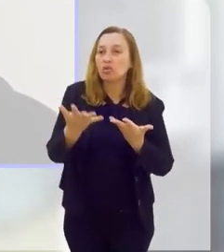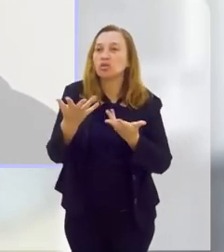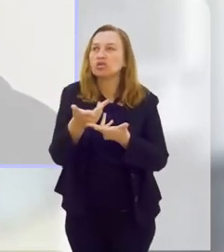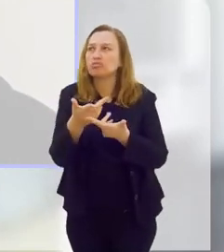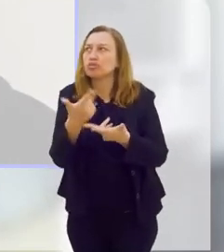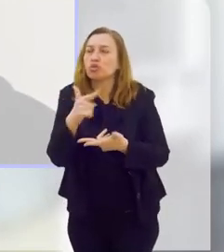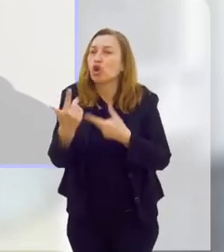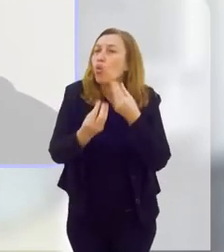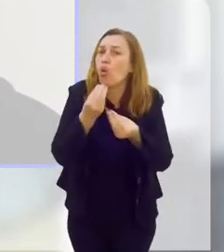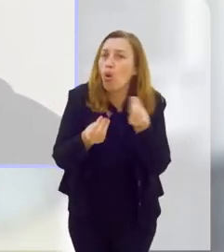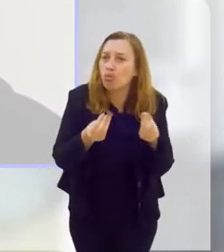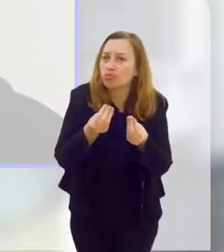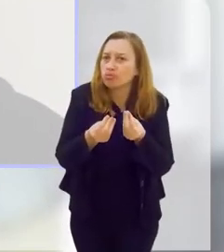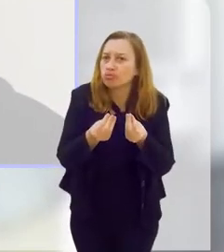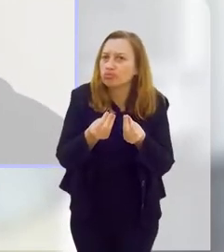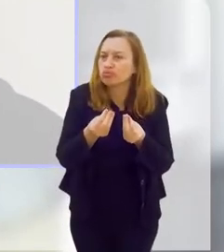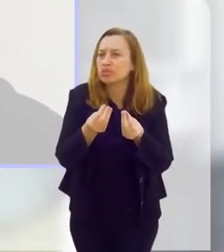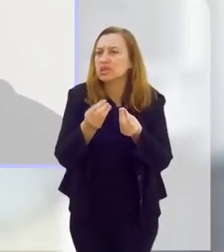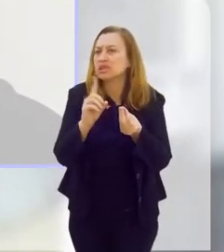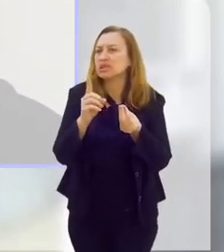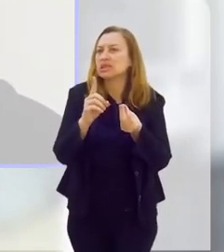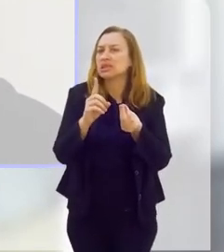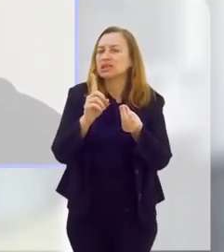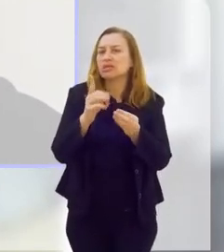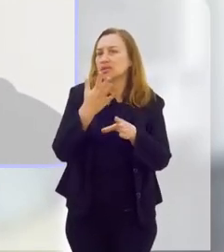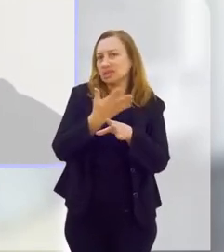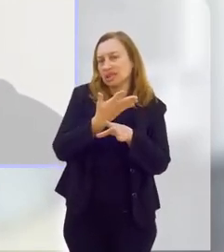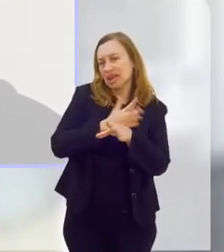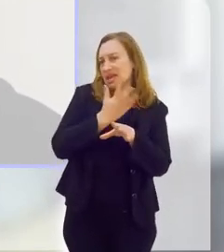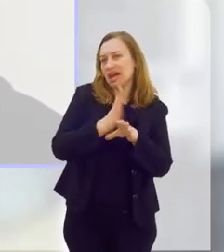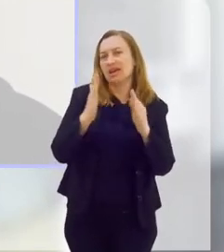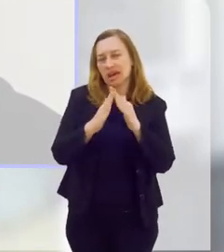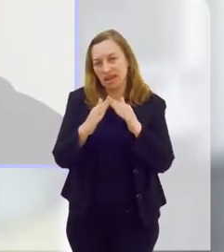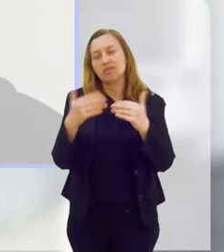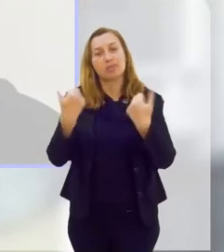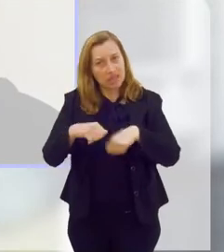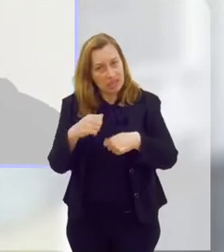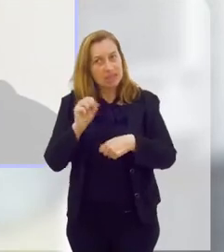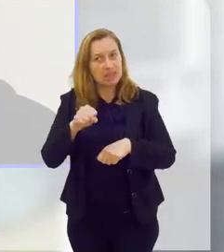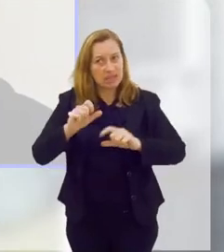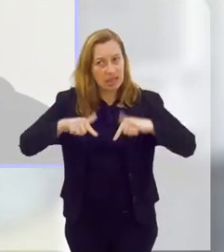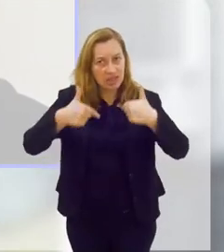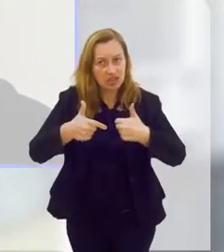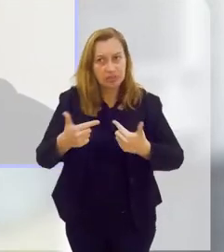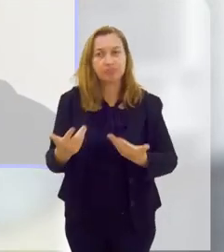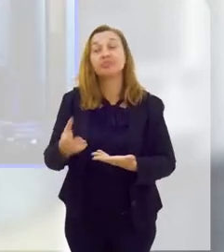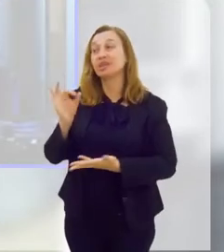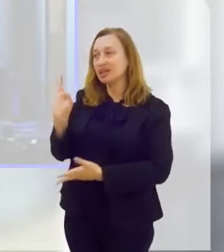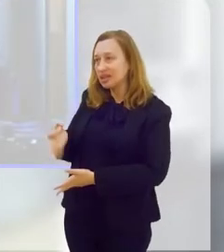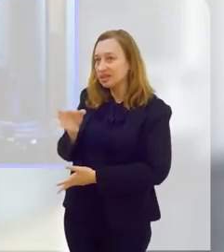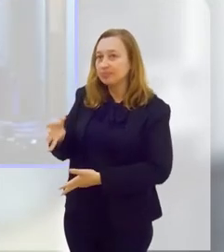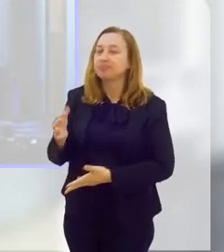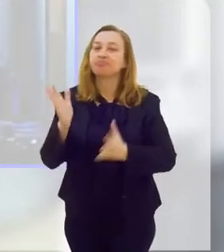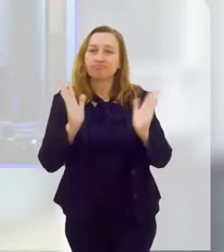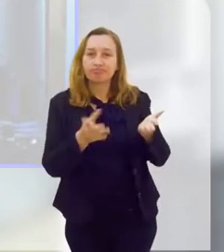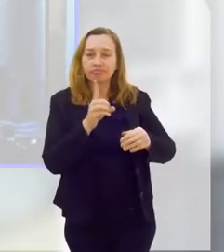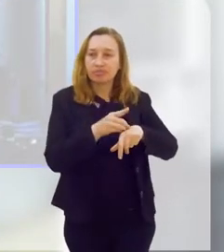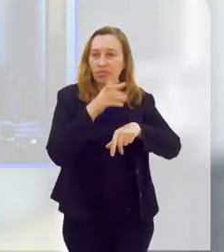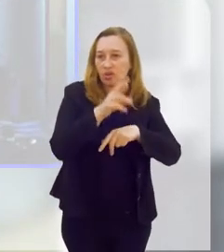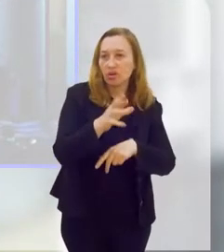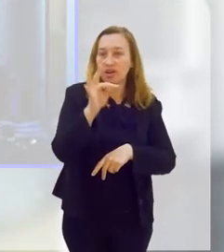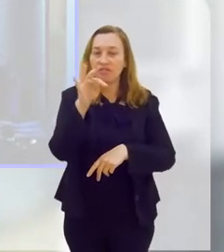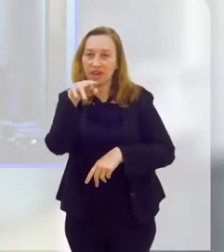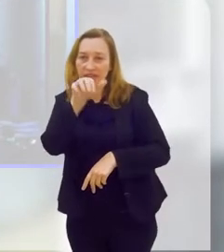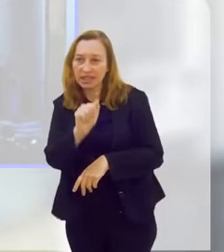Então, hoje tem como você treinar em casa. Fazer alguma coisa. Ser mais ativo. Com certeza. Agora,